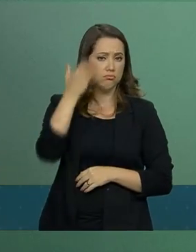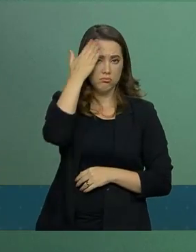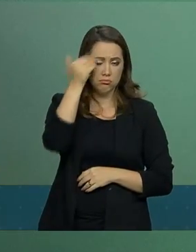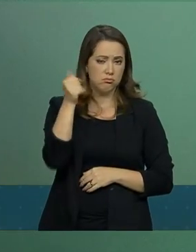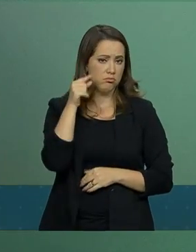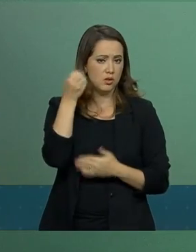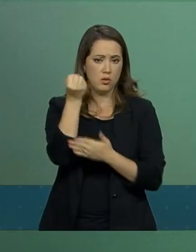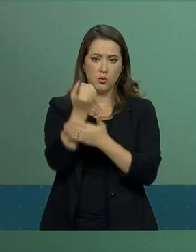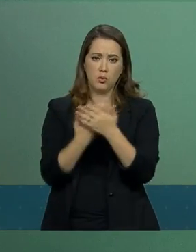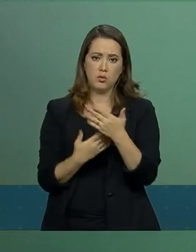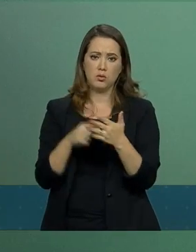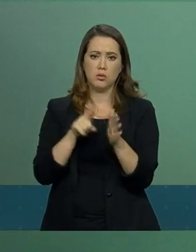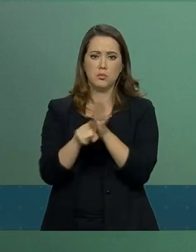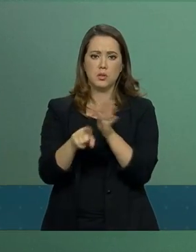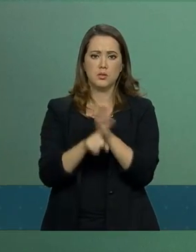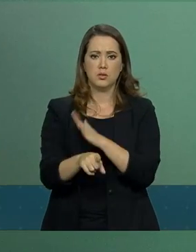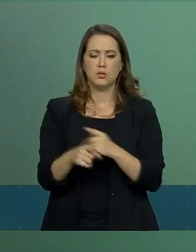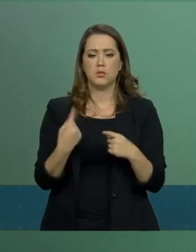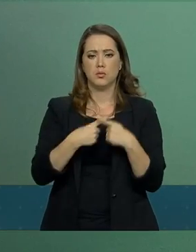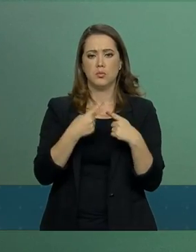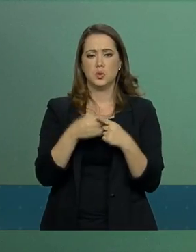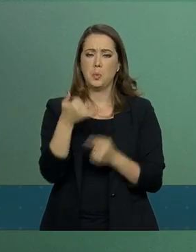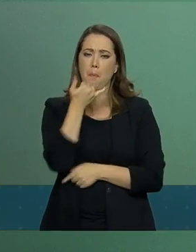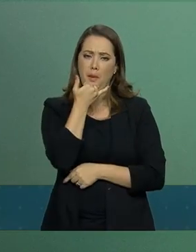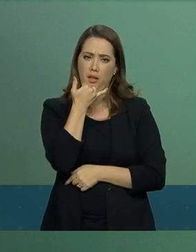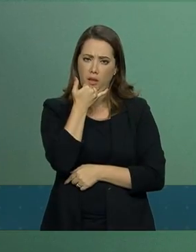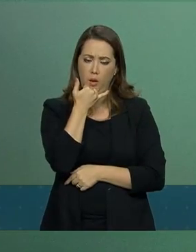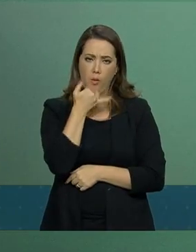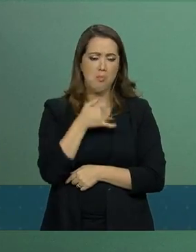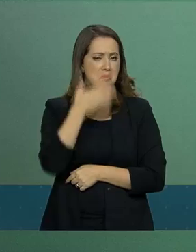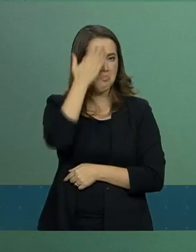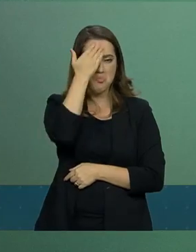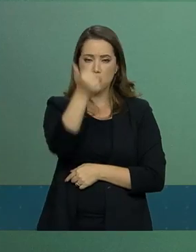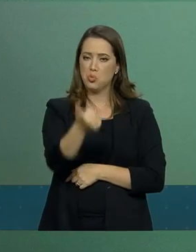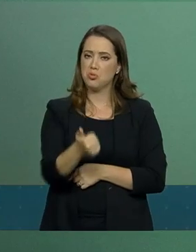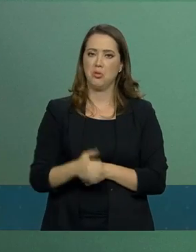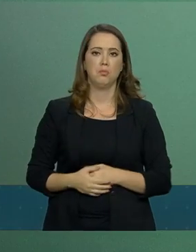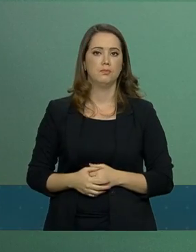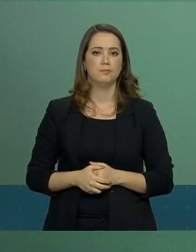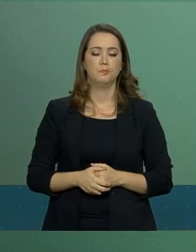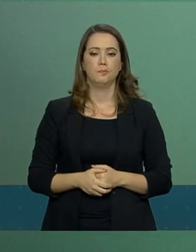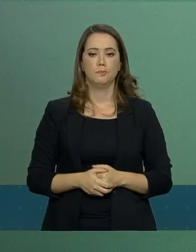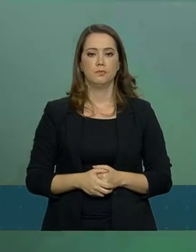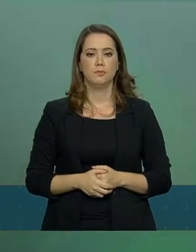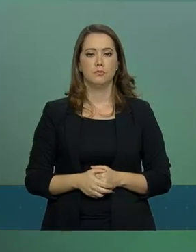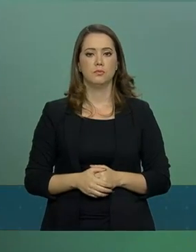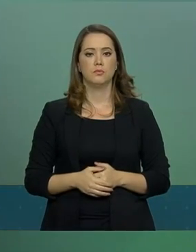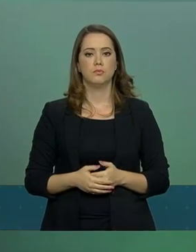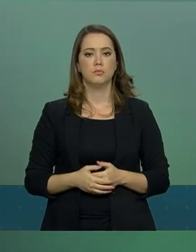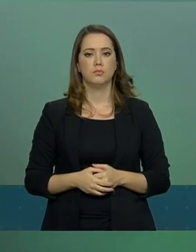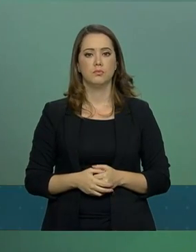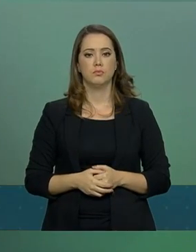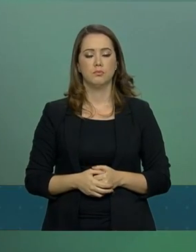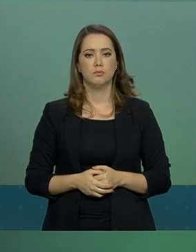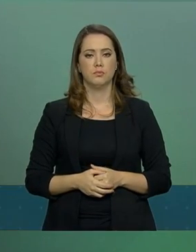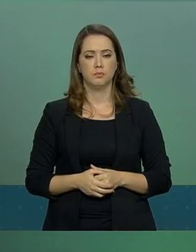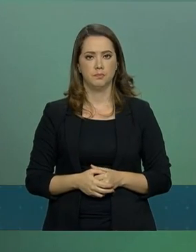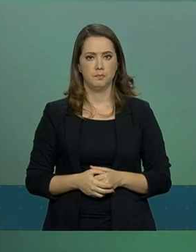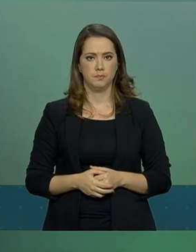dentro do escopo das perguntas. Por isso que eu lhe peço perdão de não ser tão assertivo agora. Soube só agora. Obrigada.